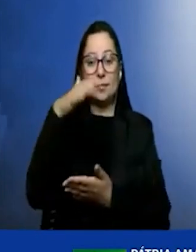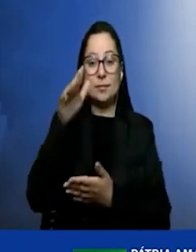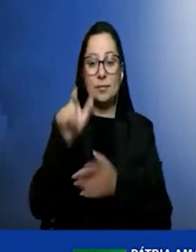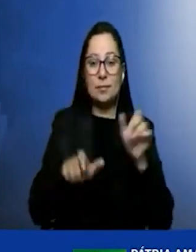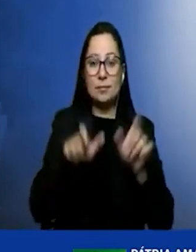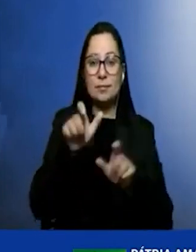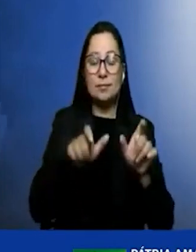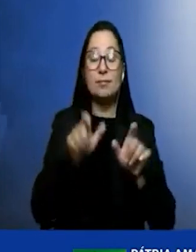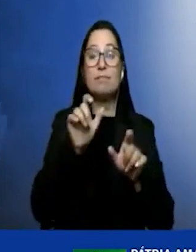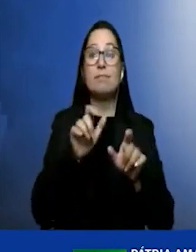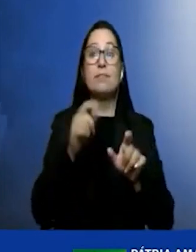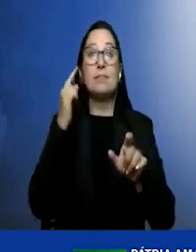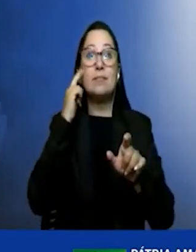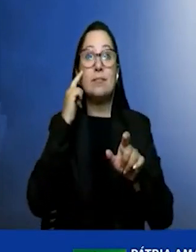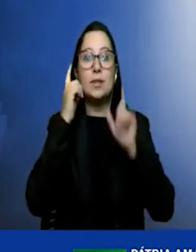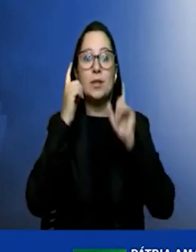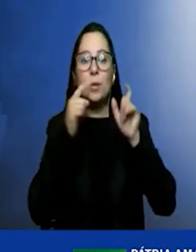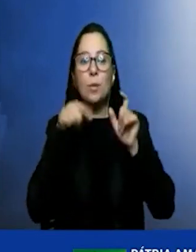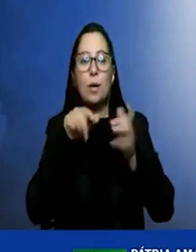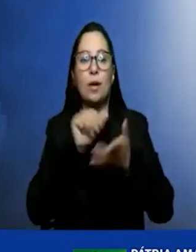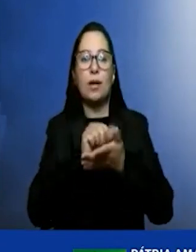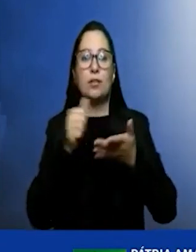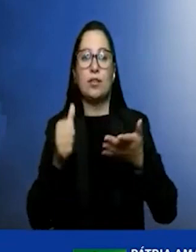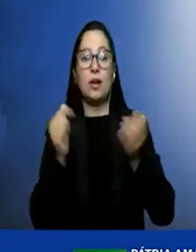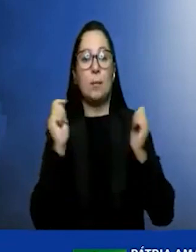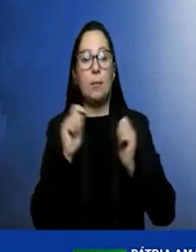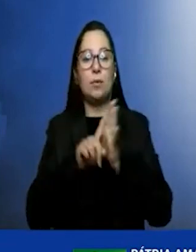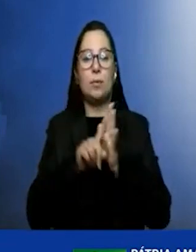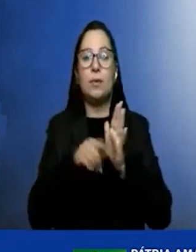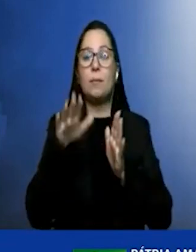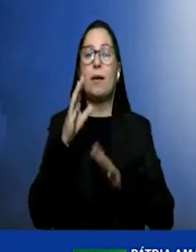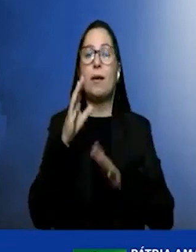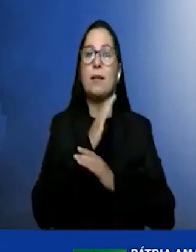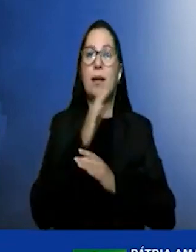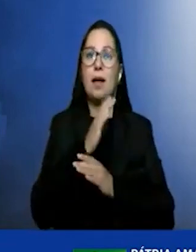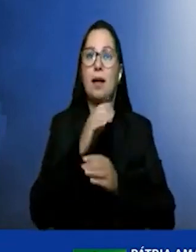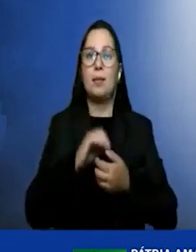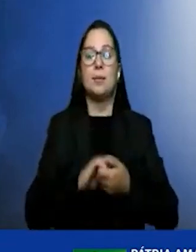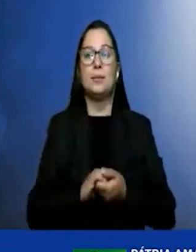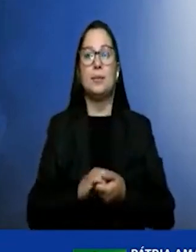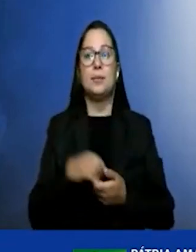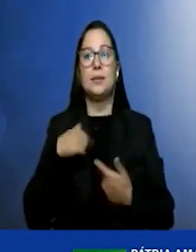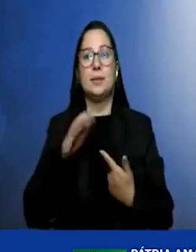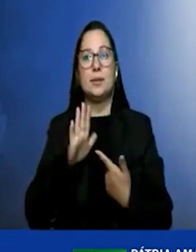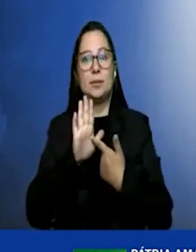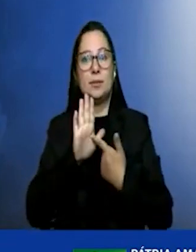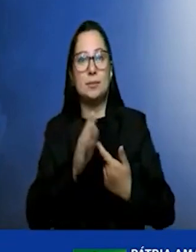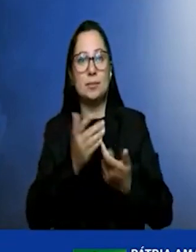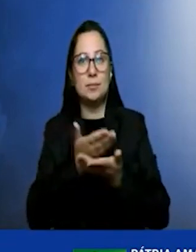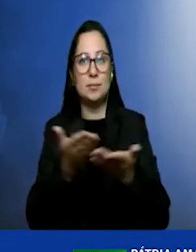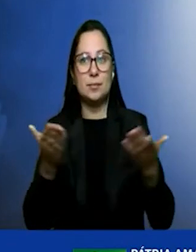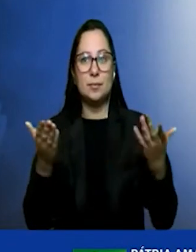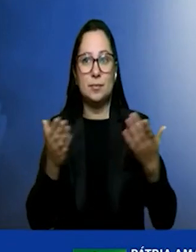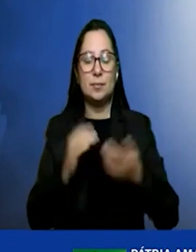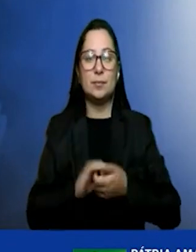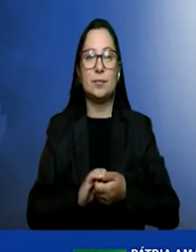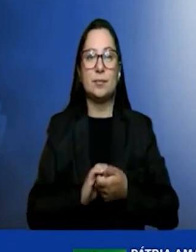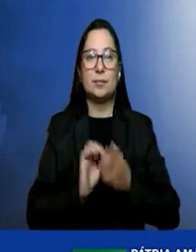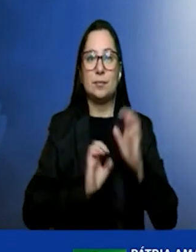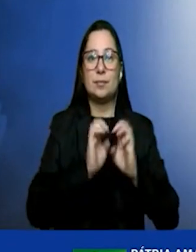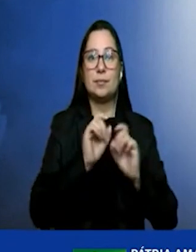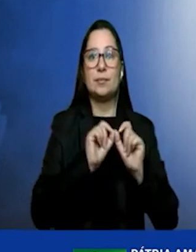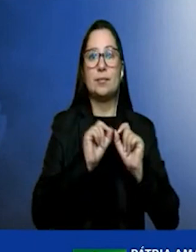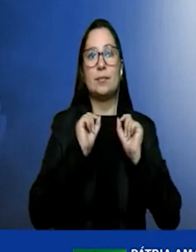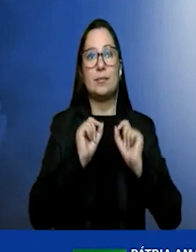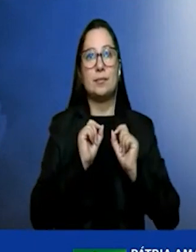pesquisas eventualmente sejam mais ágeis. Mas eu trouxe até uma breve apresentação para mostrar para vocês o que a Toyota tem feito. A gente